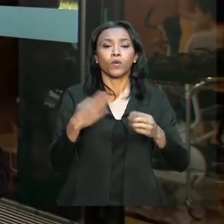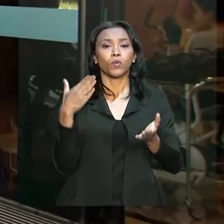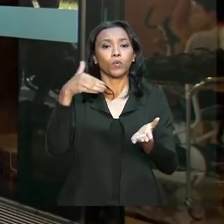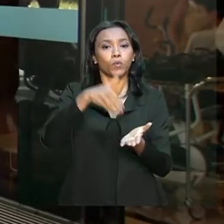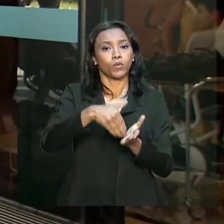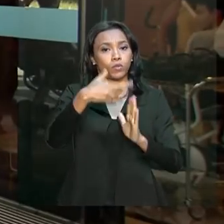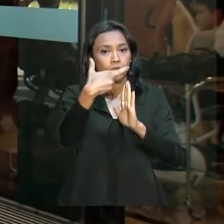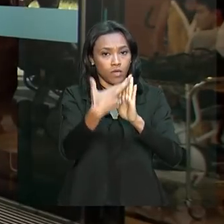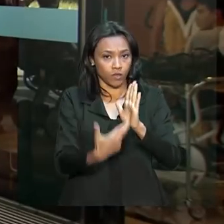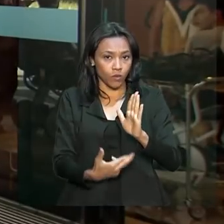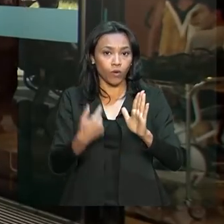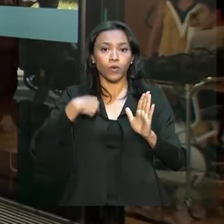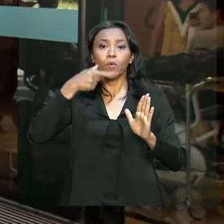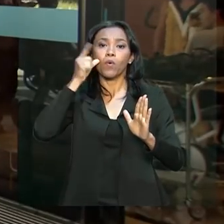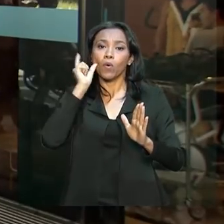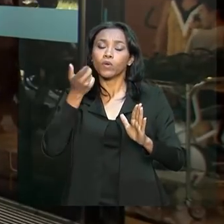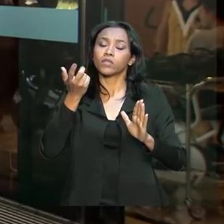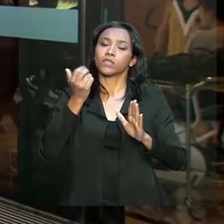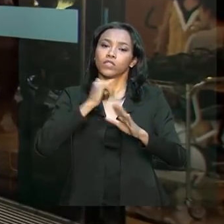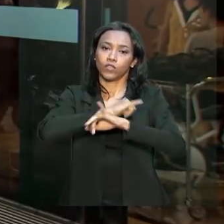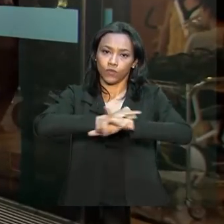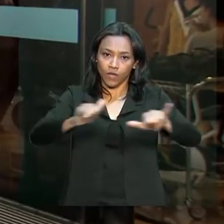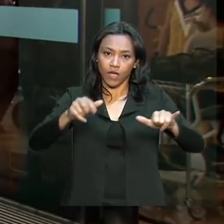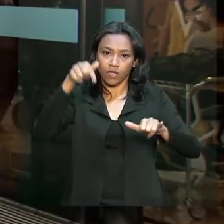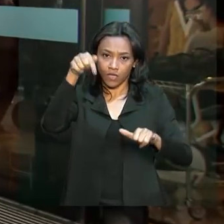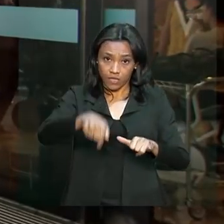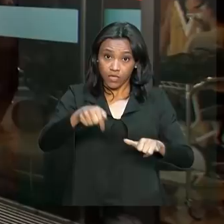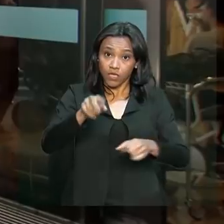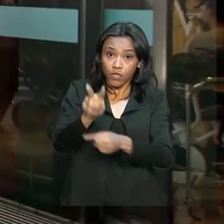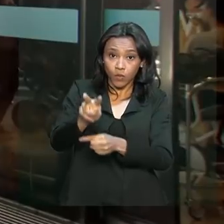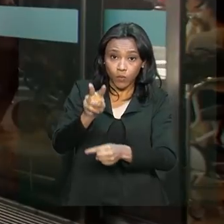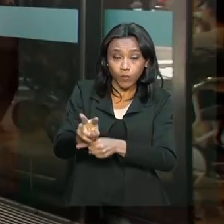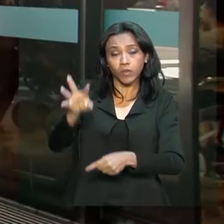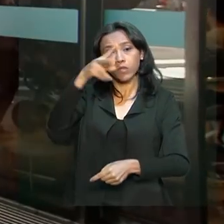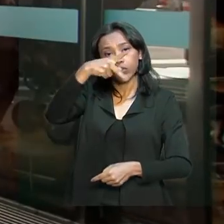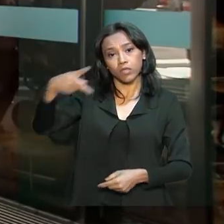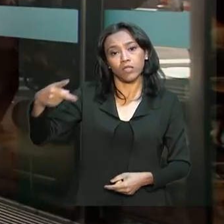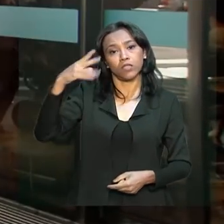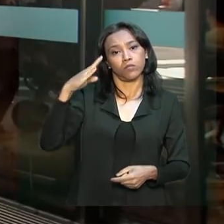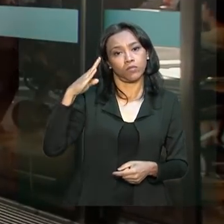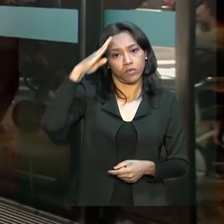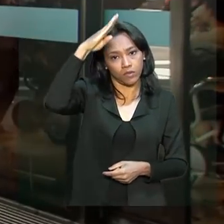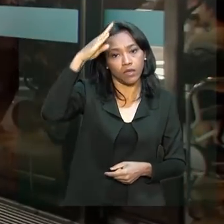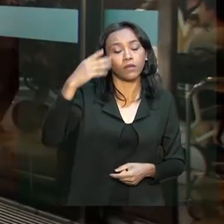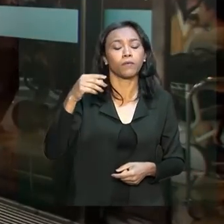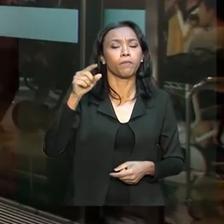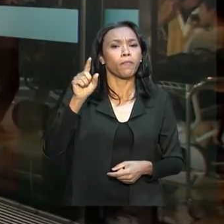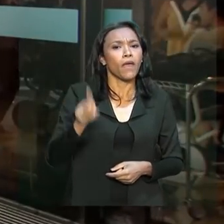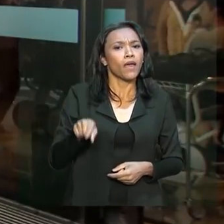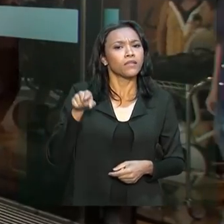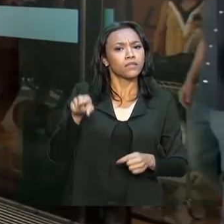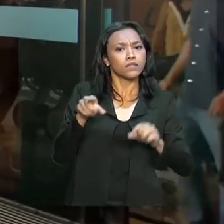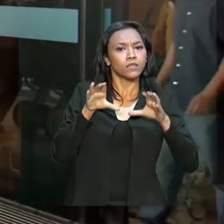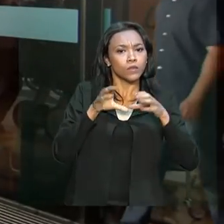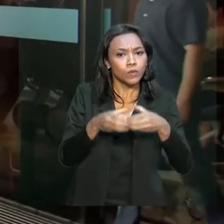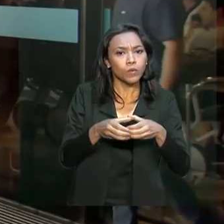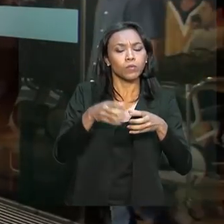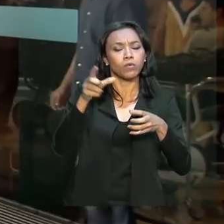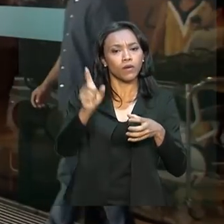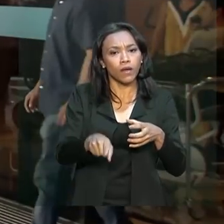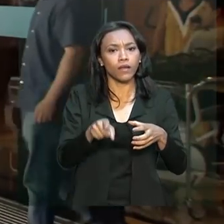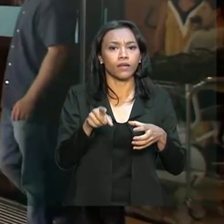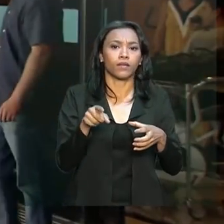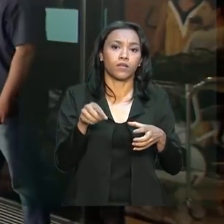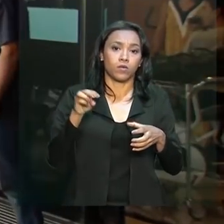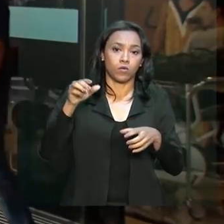ontem pela equipe médica que cuida aqui do presidente Jair Bolsonaro no Hospital Albert Einstein, equipe essa liderada pelo cirurgião Luiz